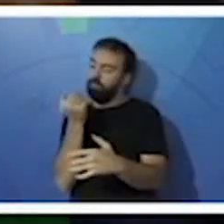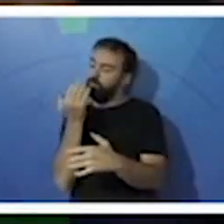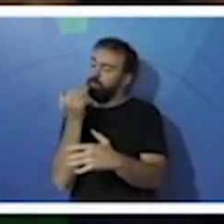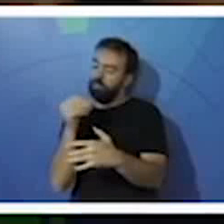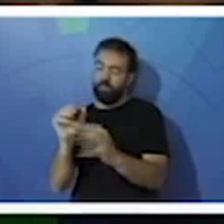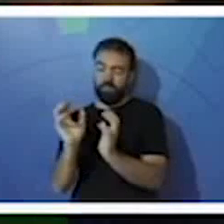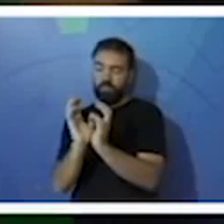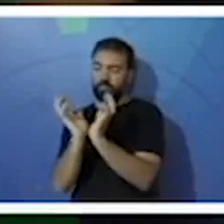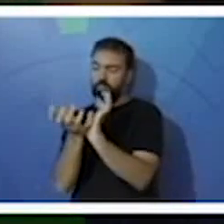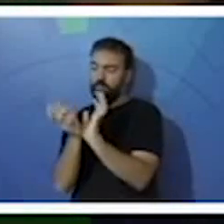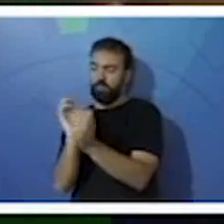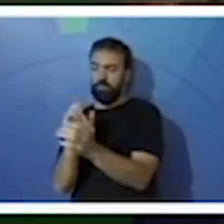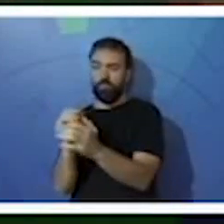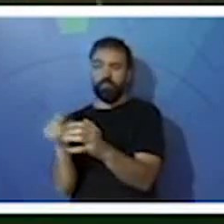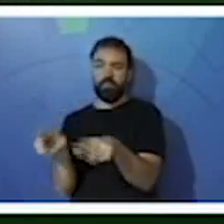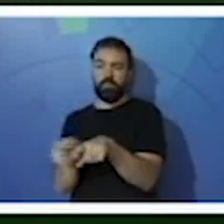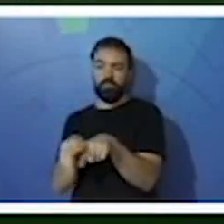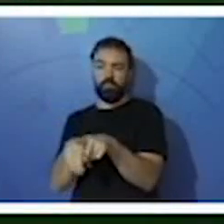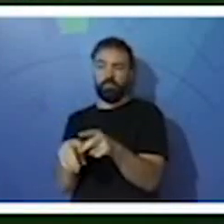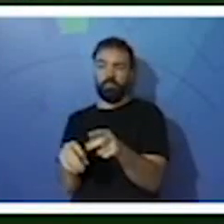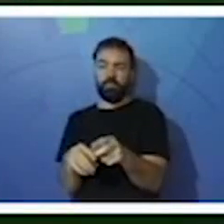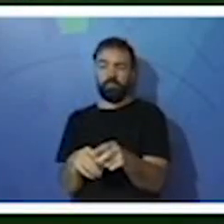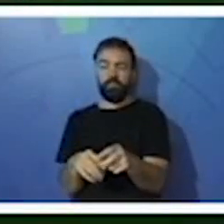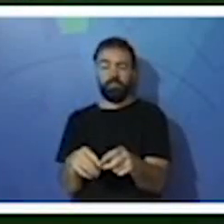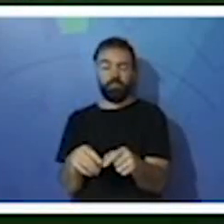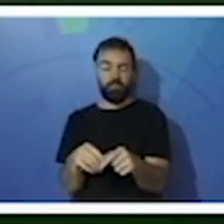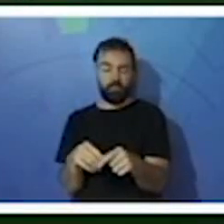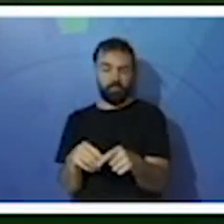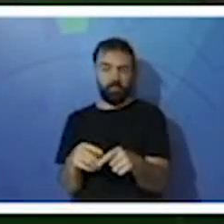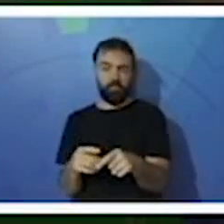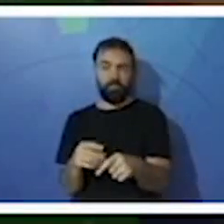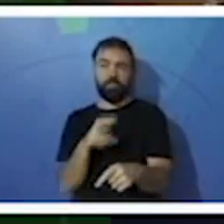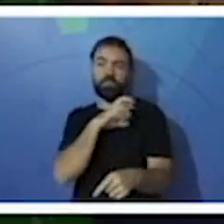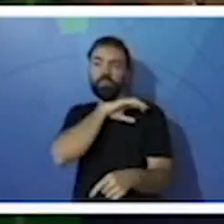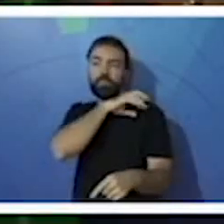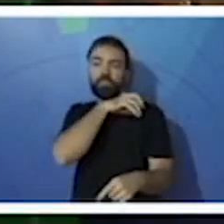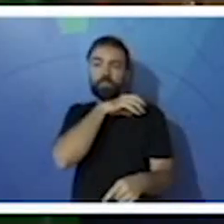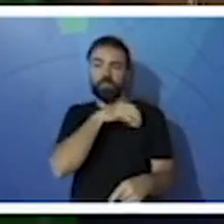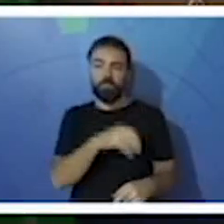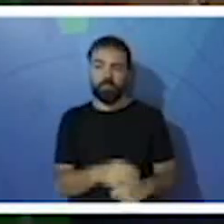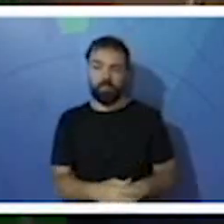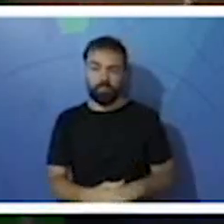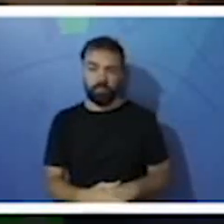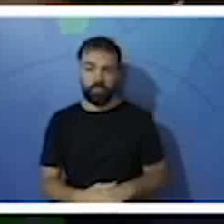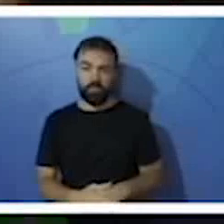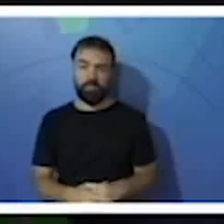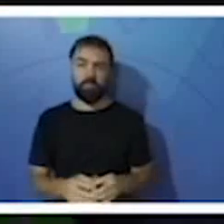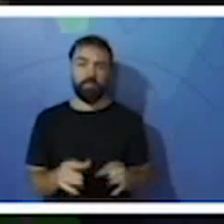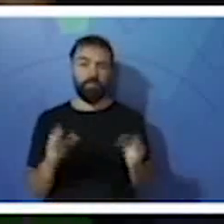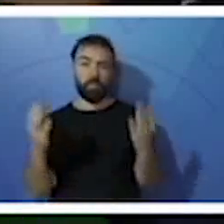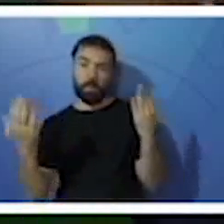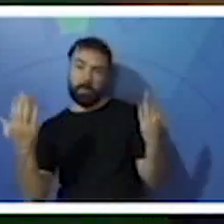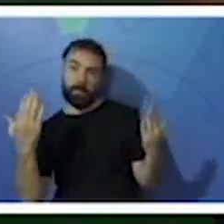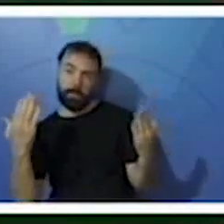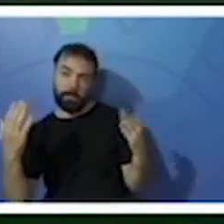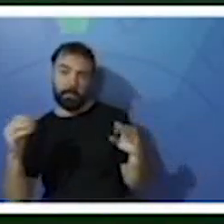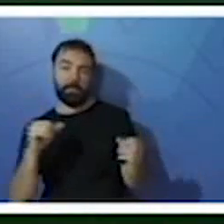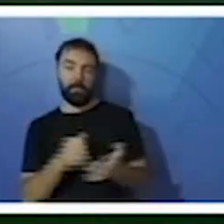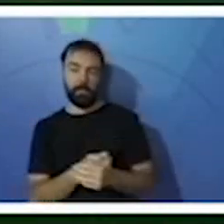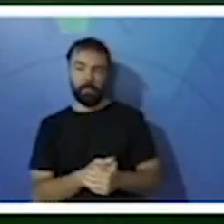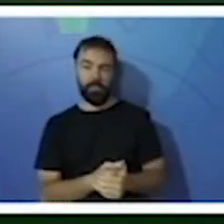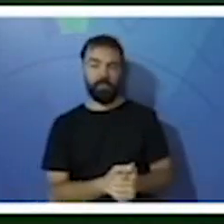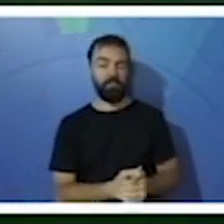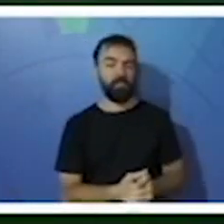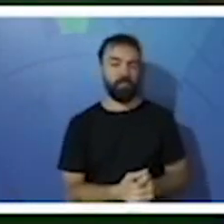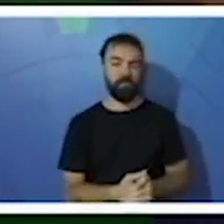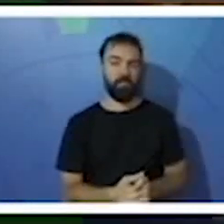algas e animais que servem de alimento à ave. Então, aqui nós fizemos a representação, a